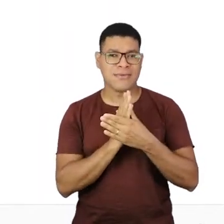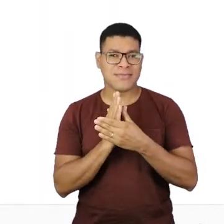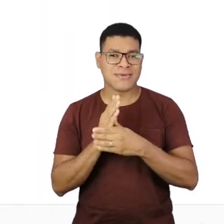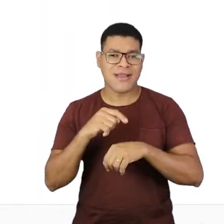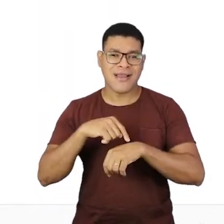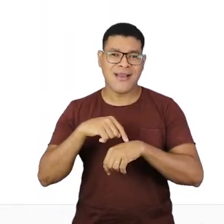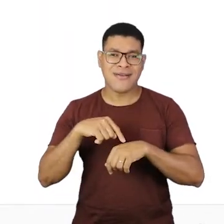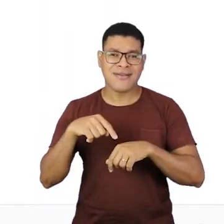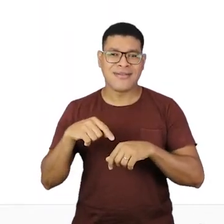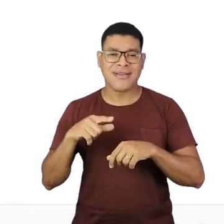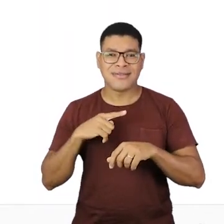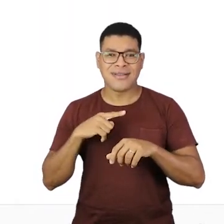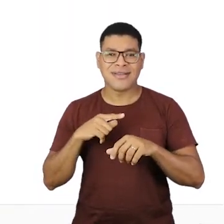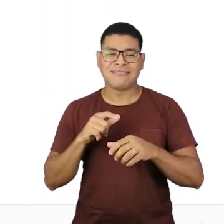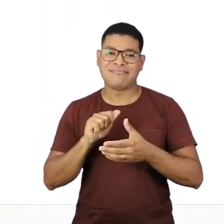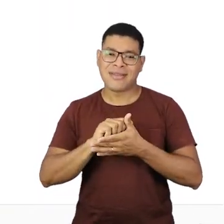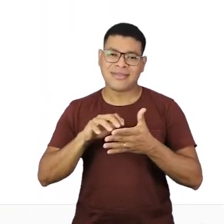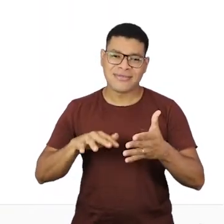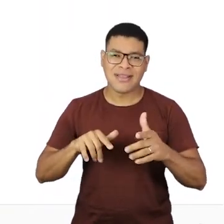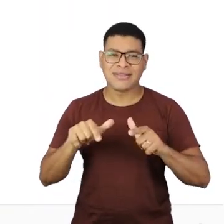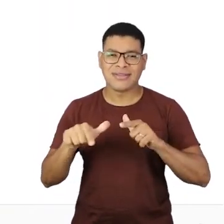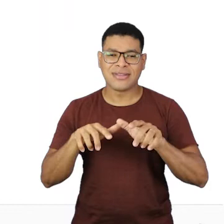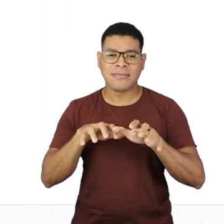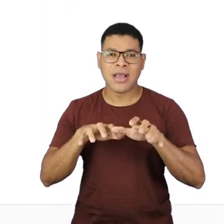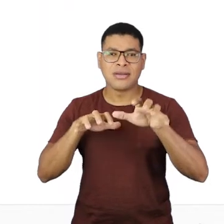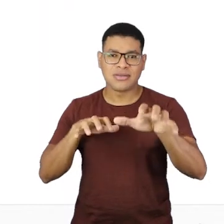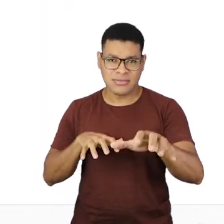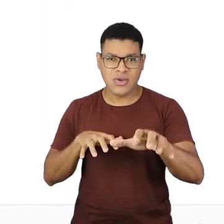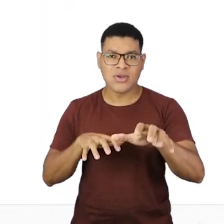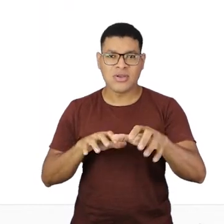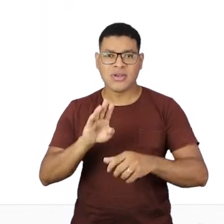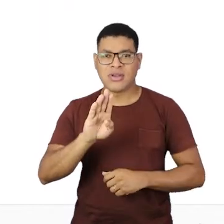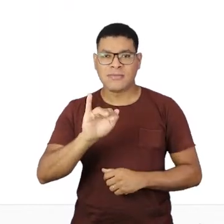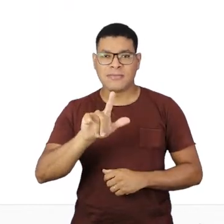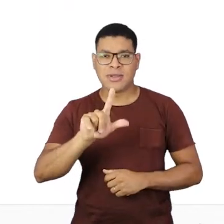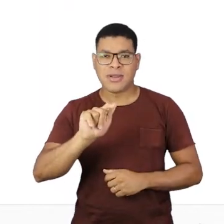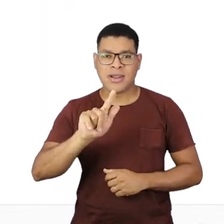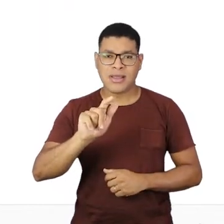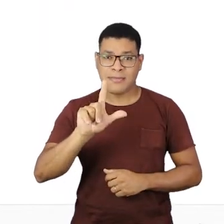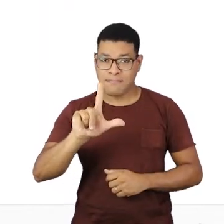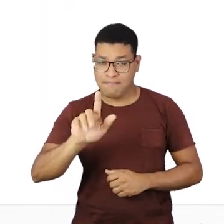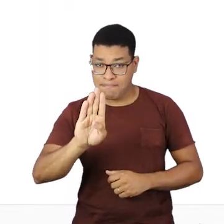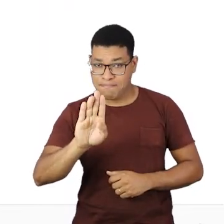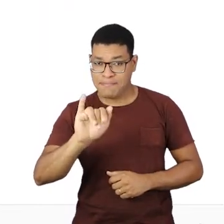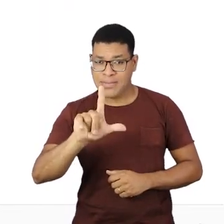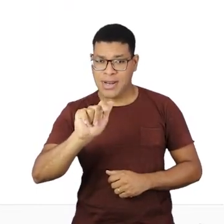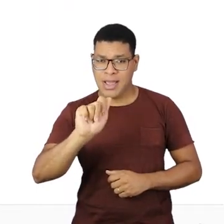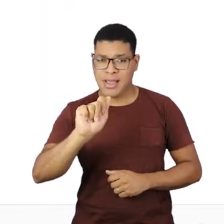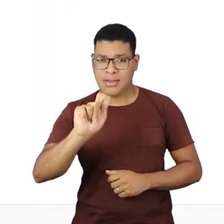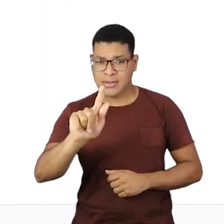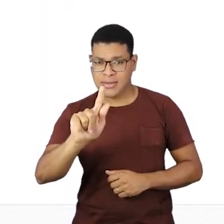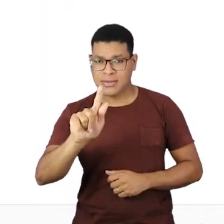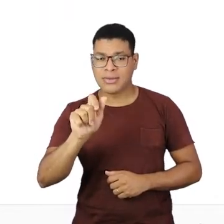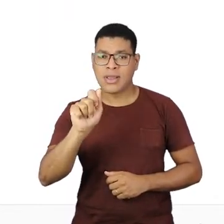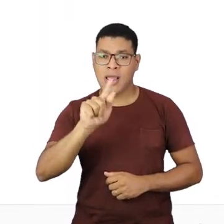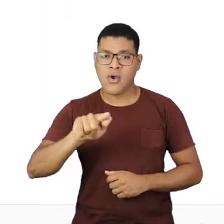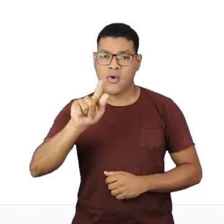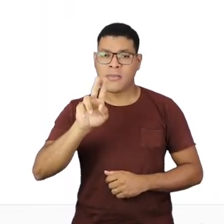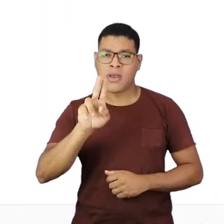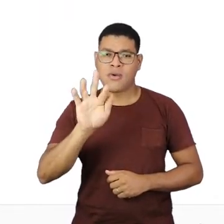comunicação nesse período de atividades remotas, e é o bilag.ufes.br.